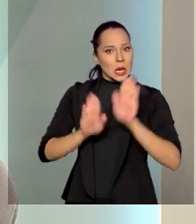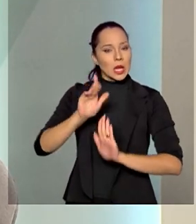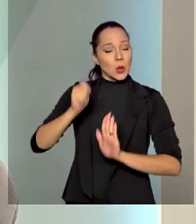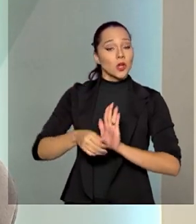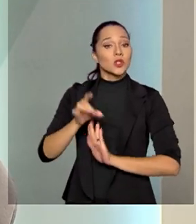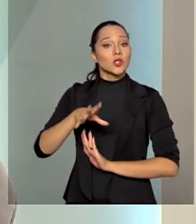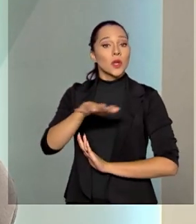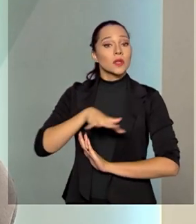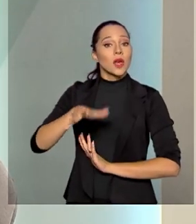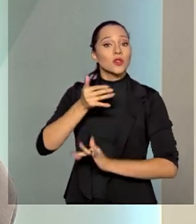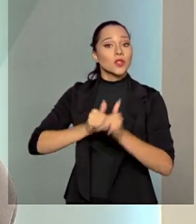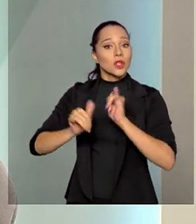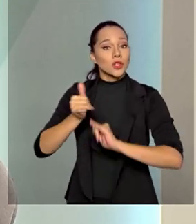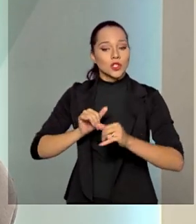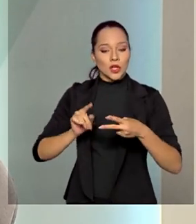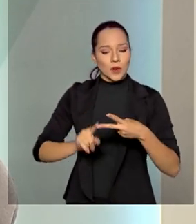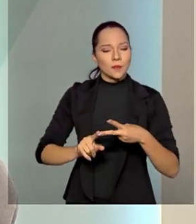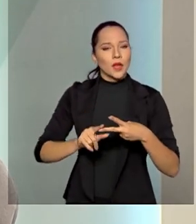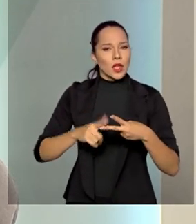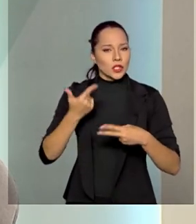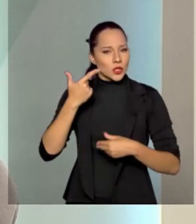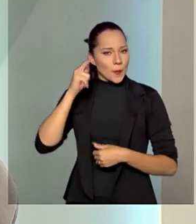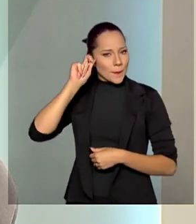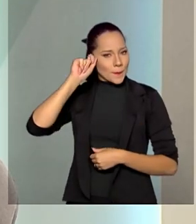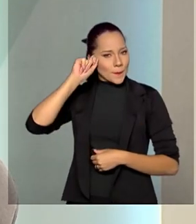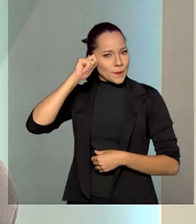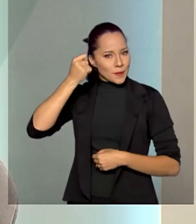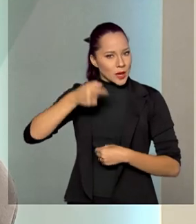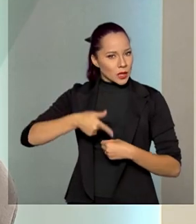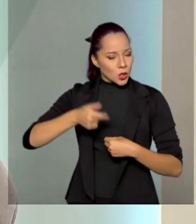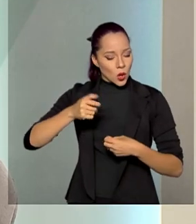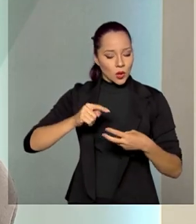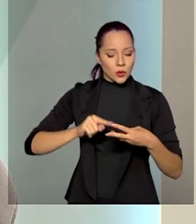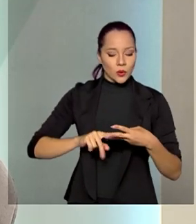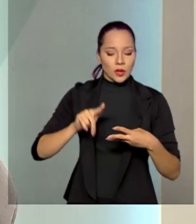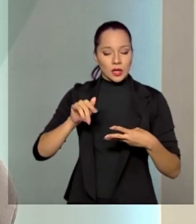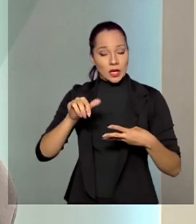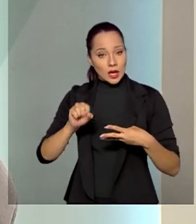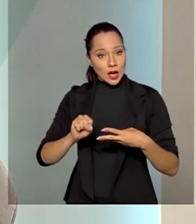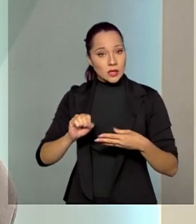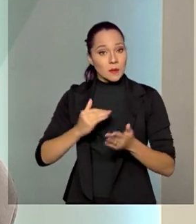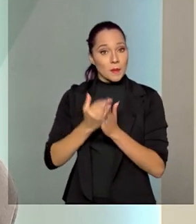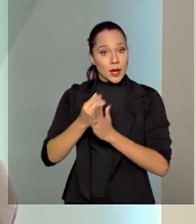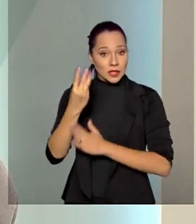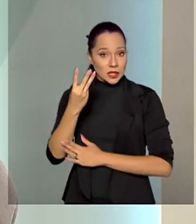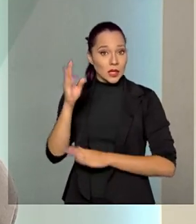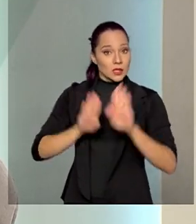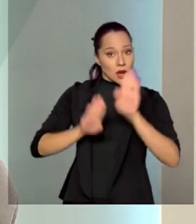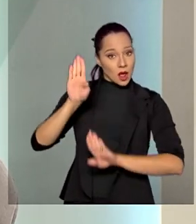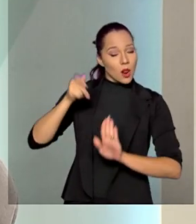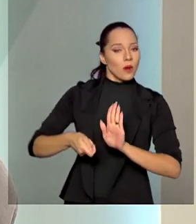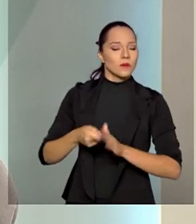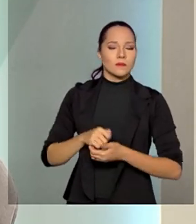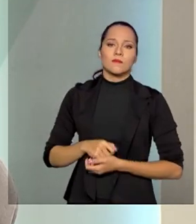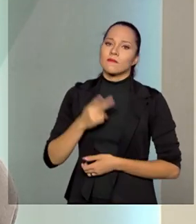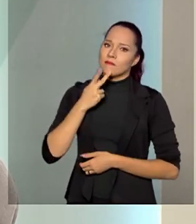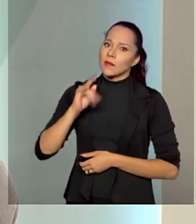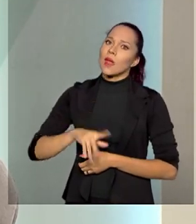energia elétrica. De petróleo e gás serão três leilões. E aquilo que eu falei anteriormente, é